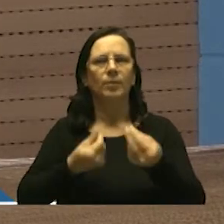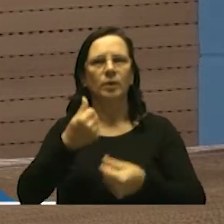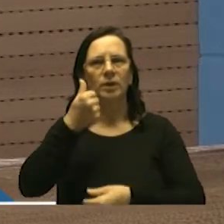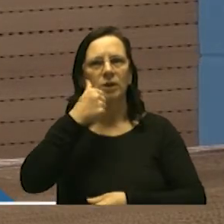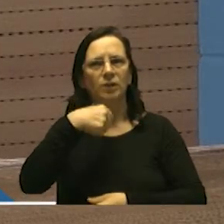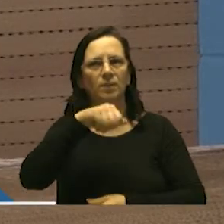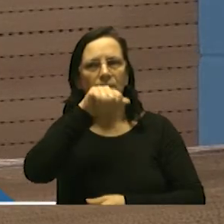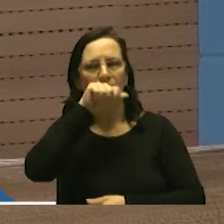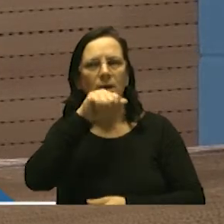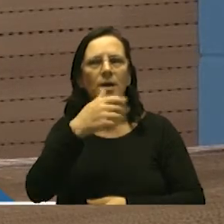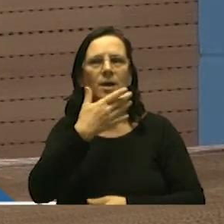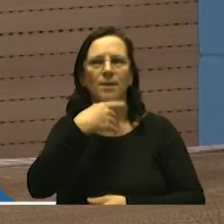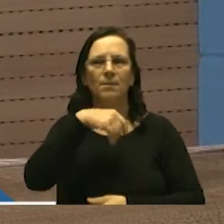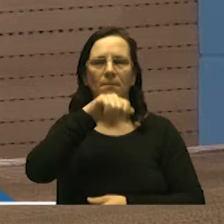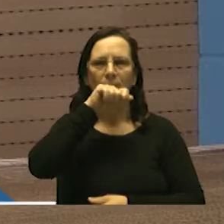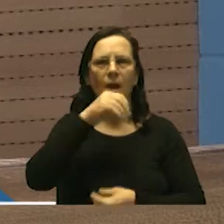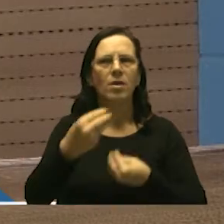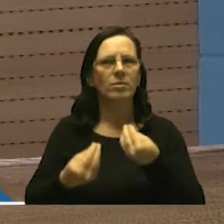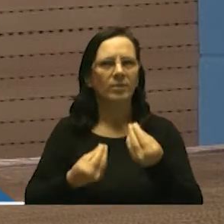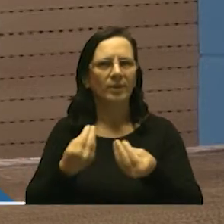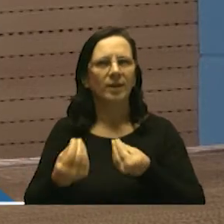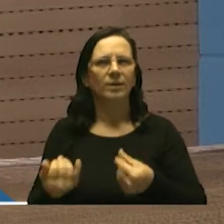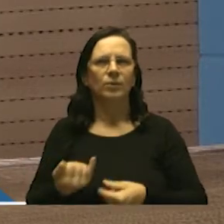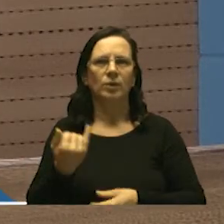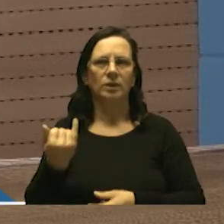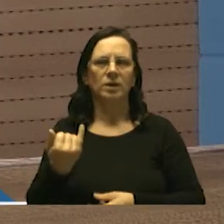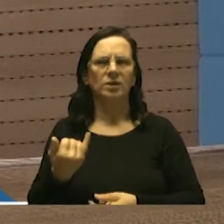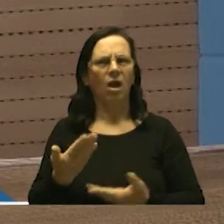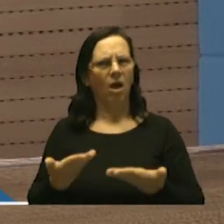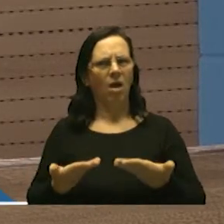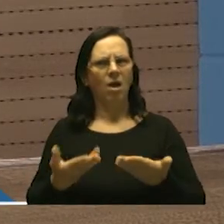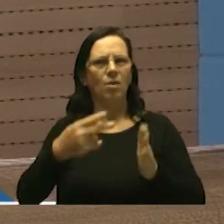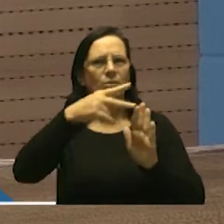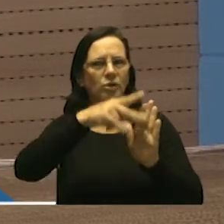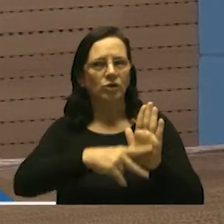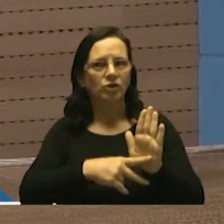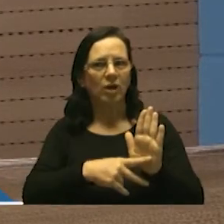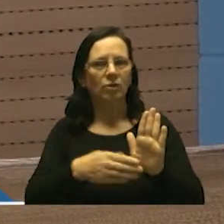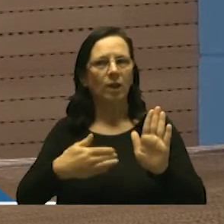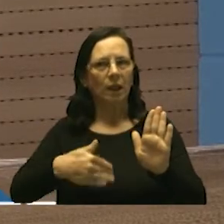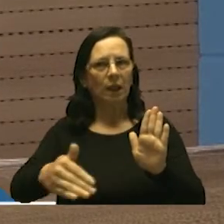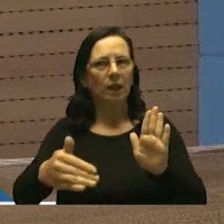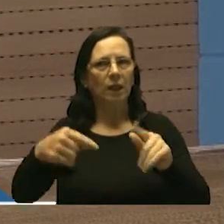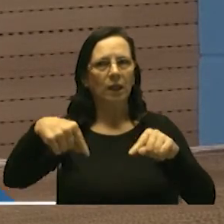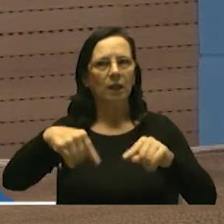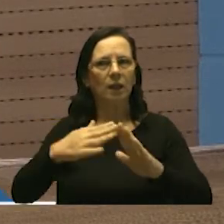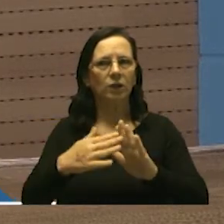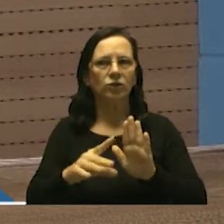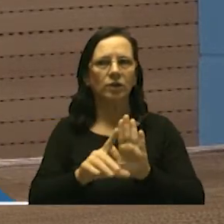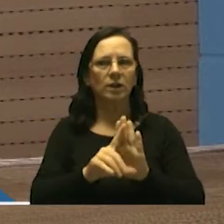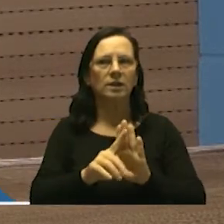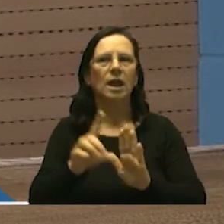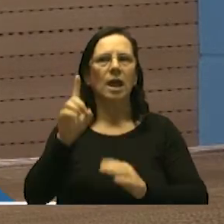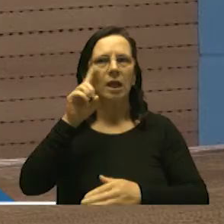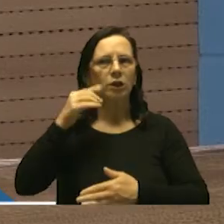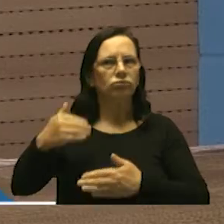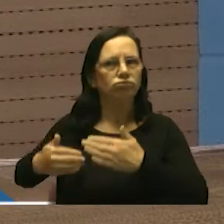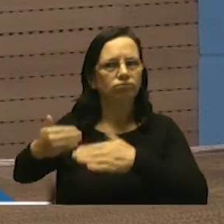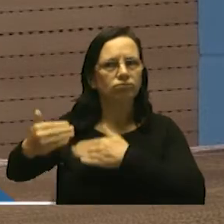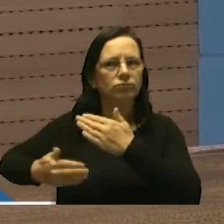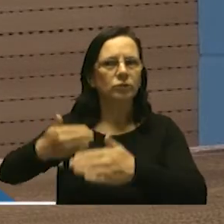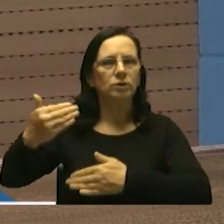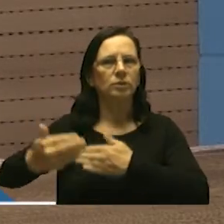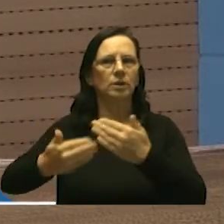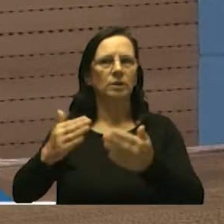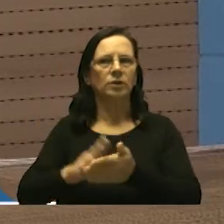precisava passar pela câmara possa ser que sim mas nós podemos entender que a cada dia que passa a